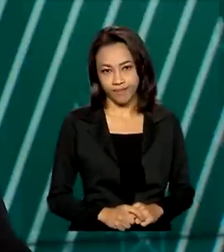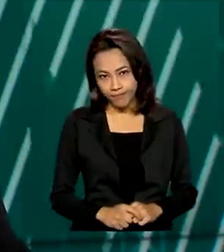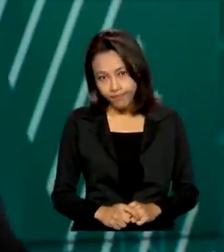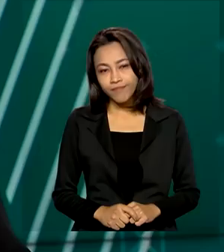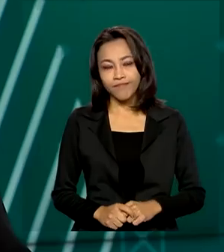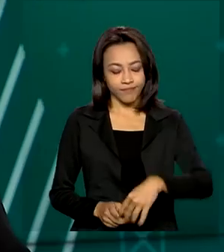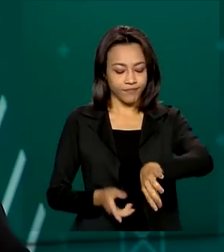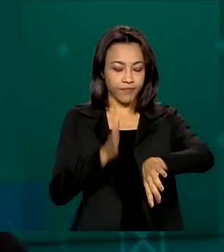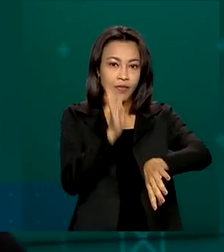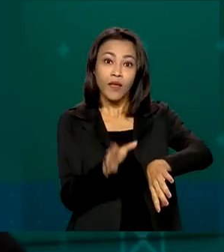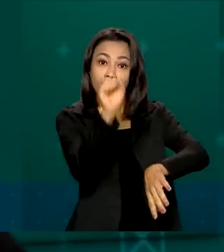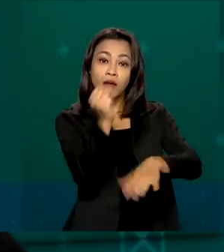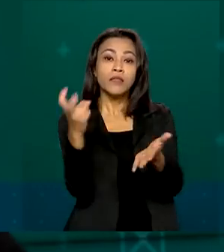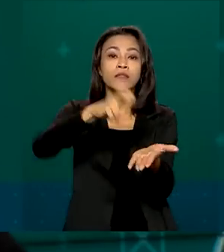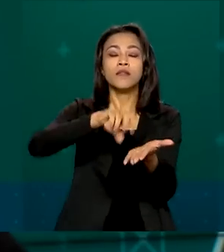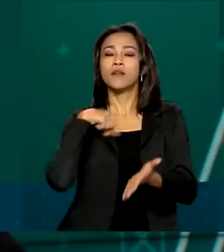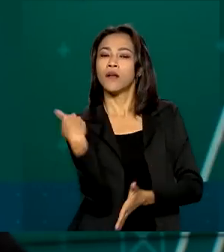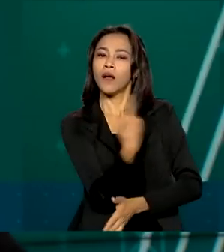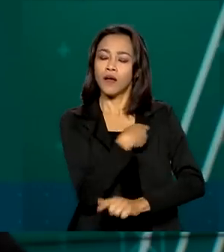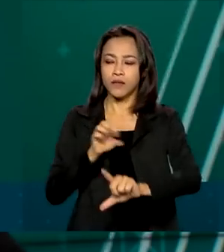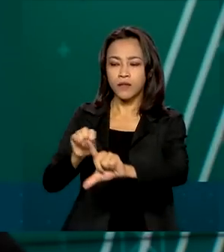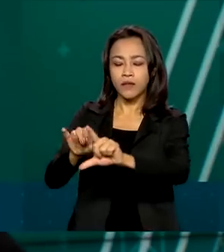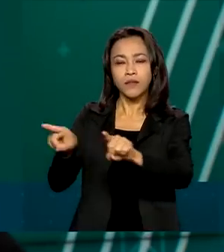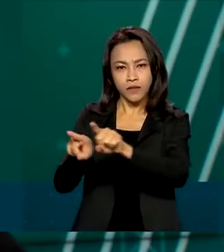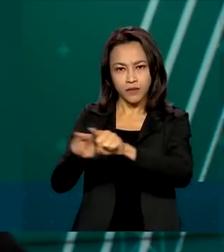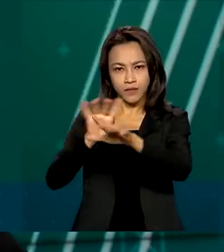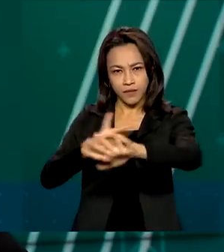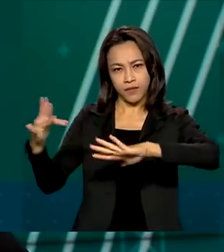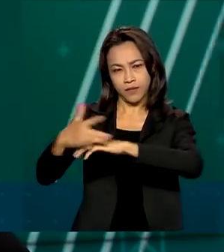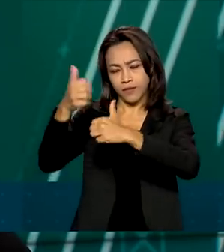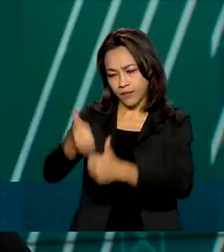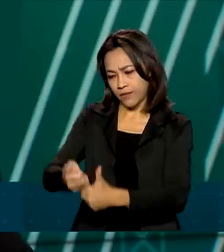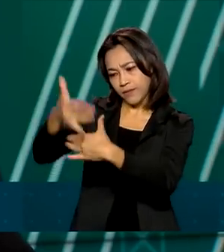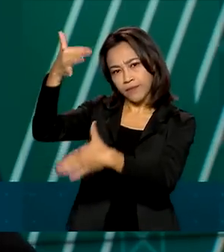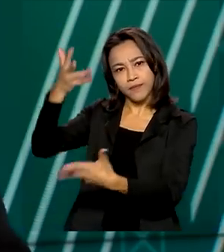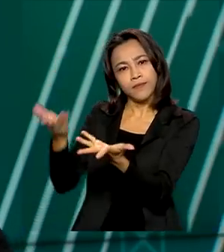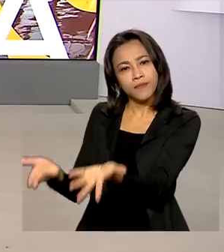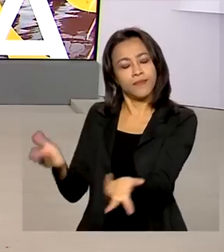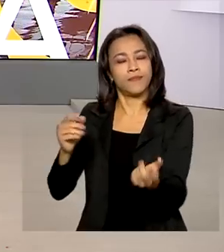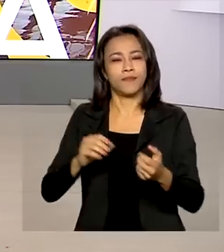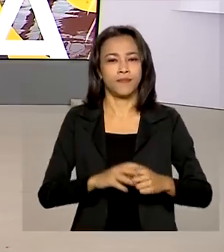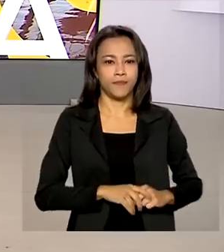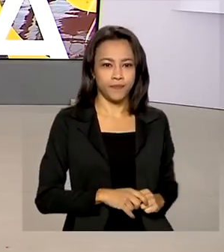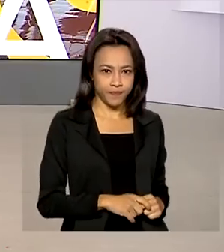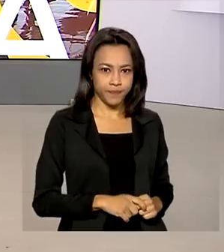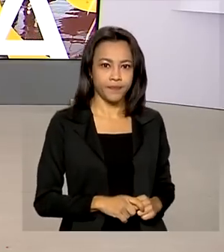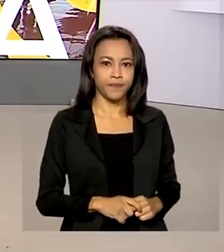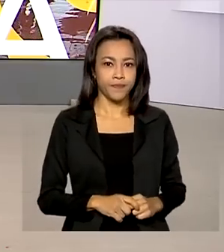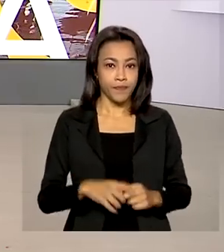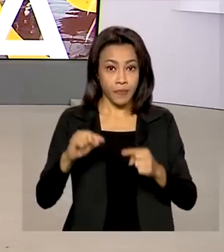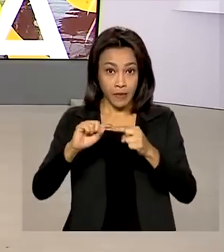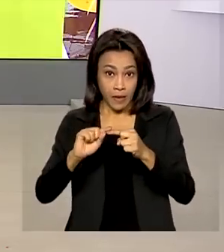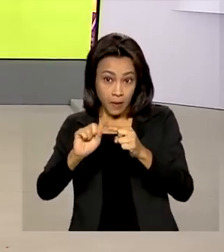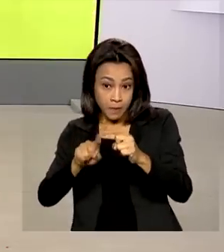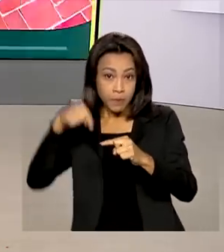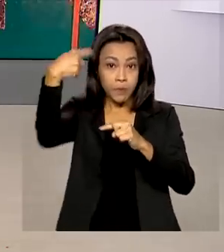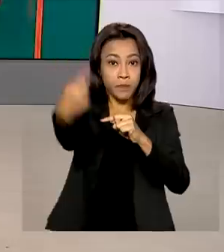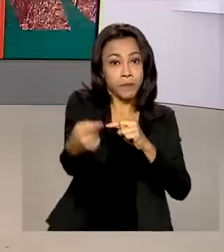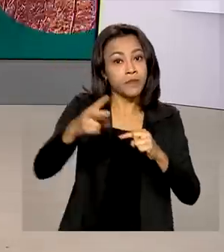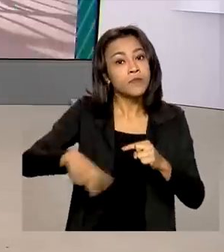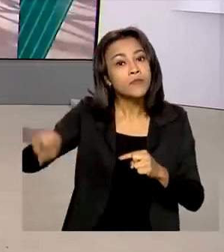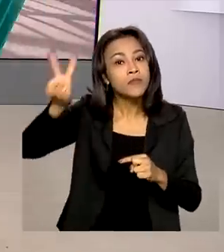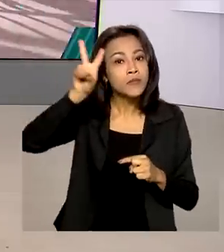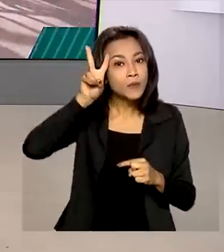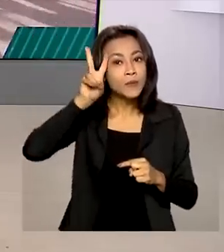Oito horas da manhã, nós estamos ao vivo também pelas redes sociais. A partir da próxima segunda-feira, os